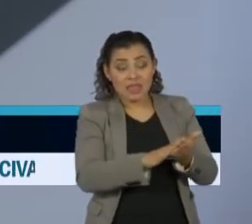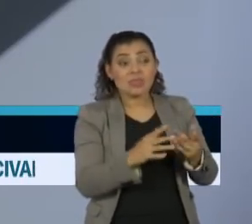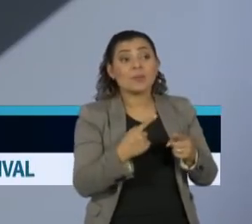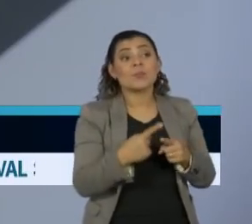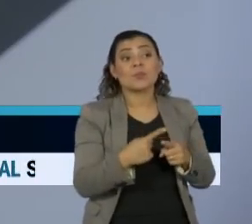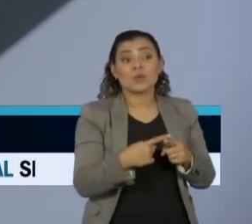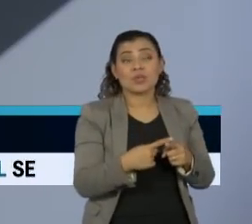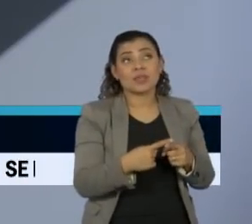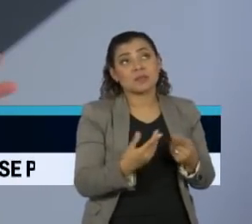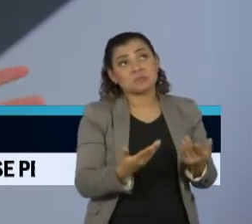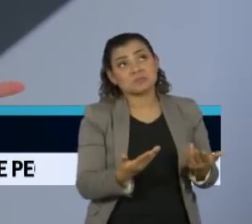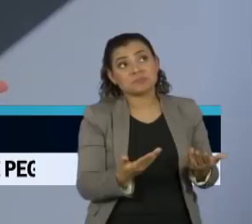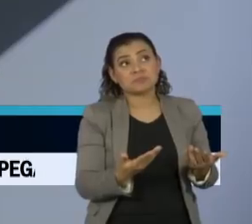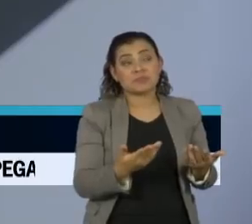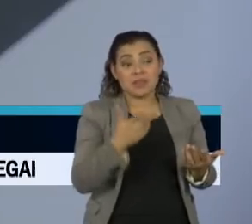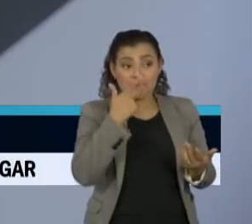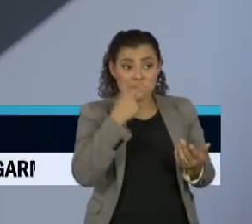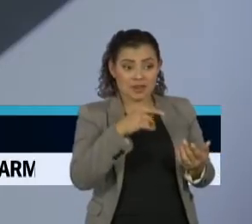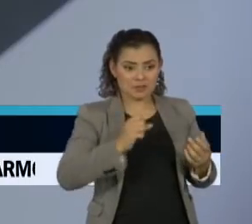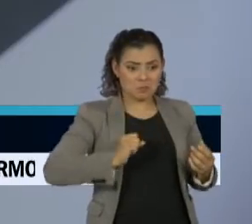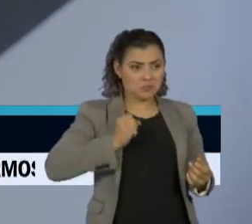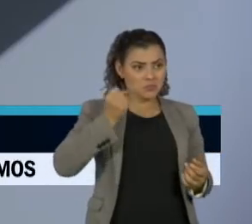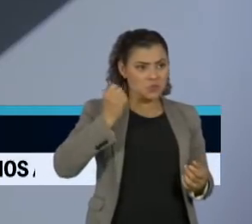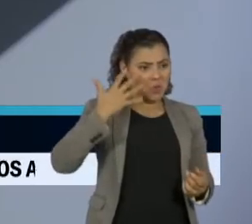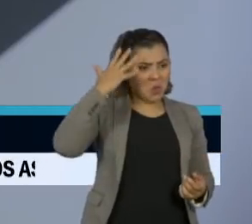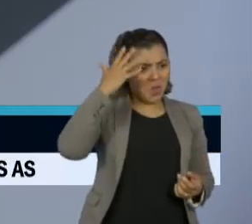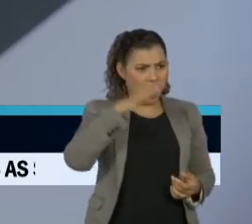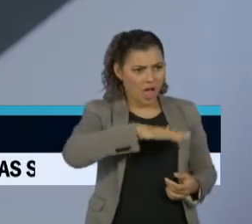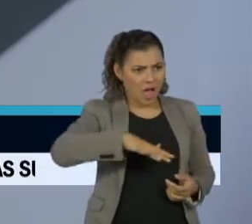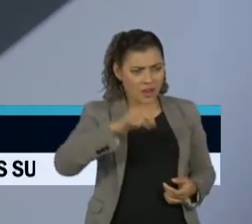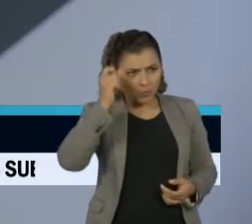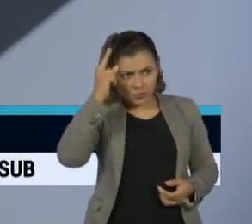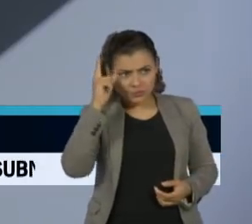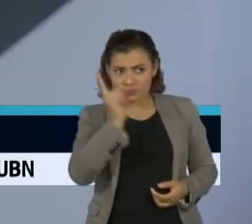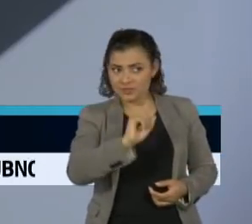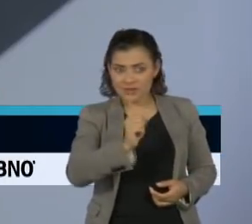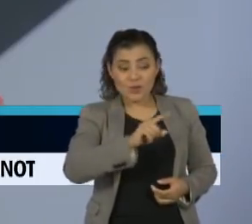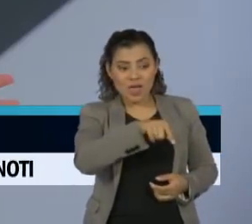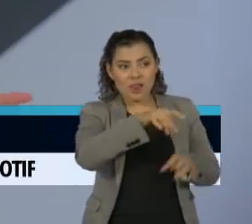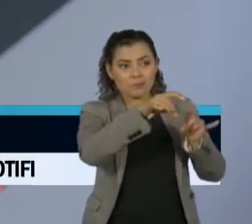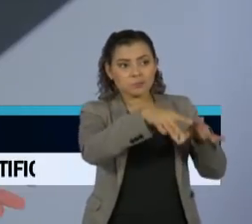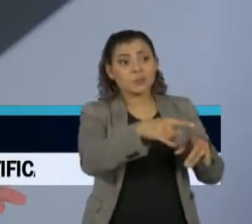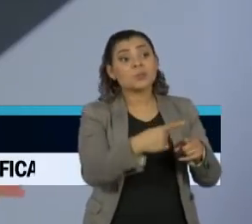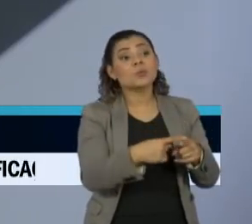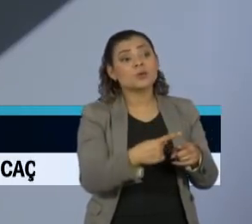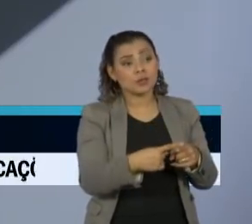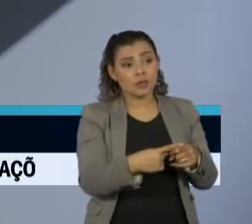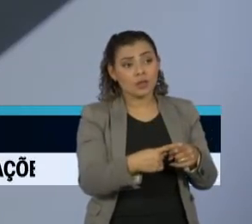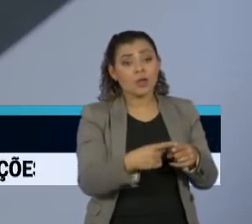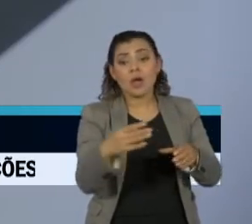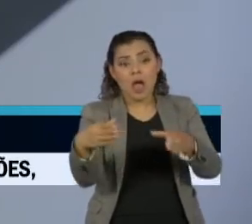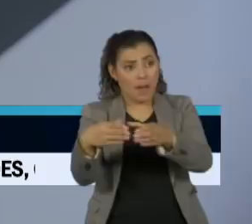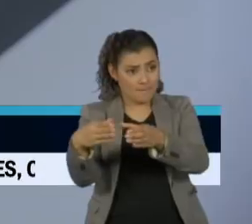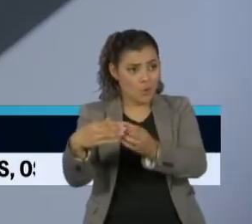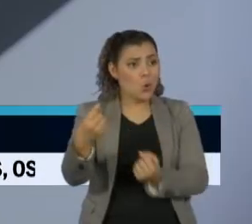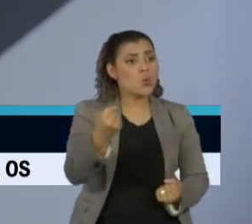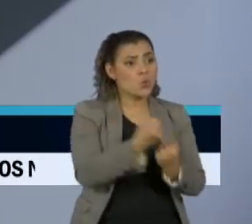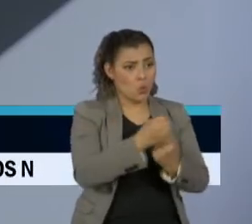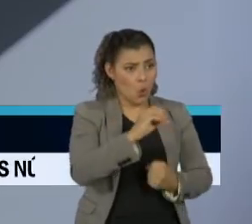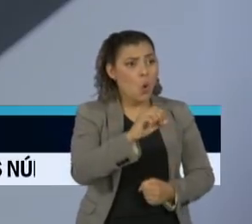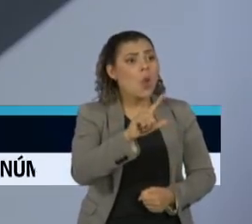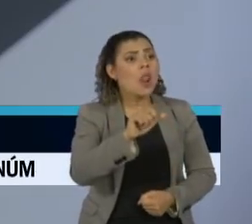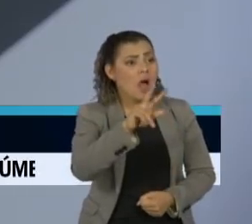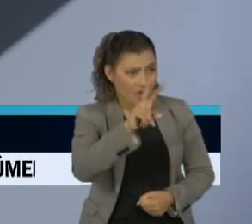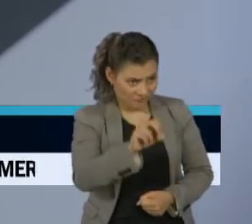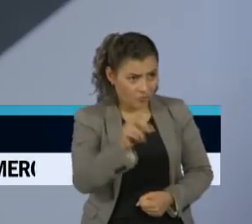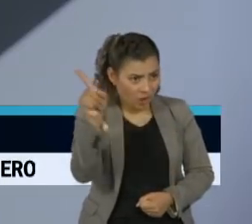dessa reação da indignação do setor cultural. Ela caiu porque os olavistas, né? Esse setor mais ideológico do governo,